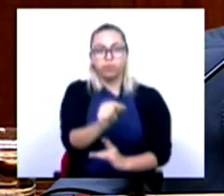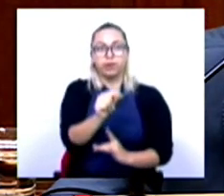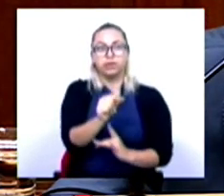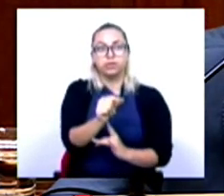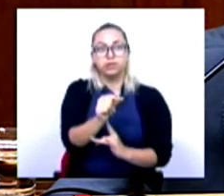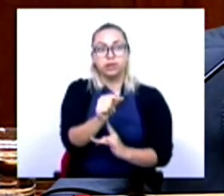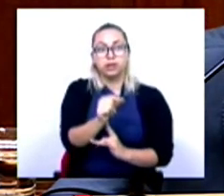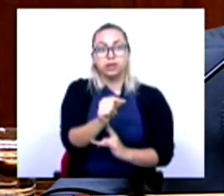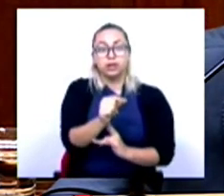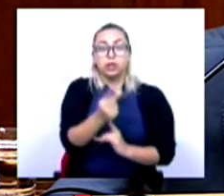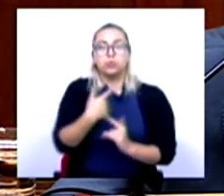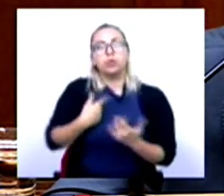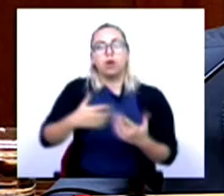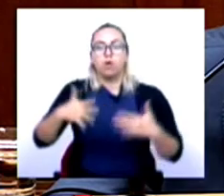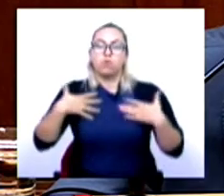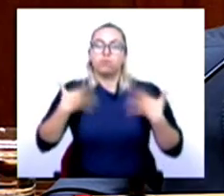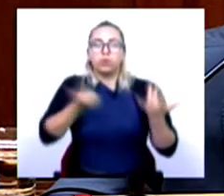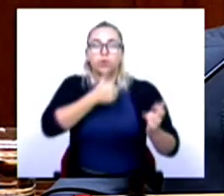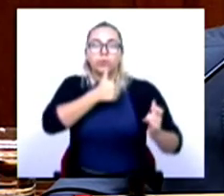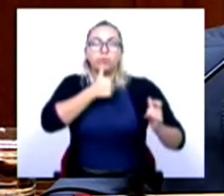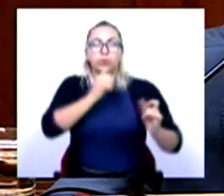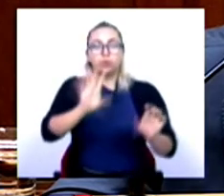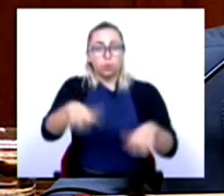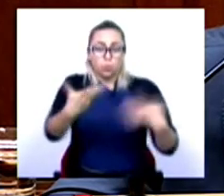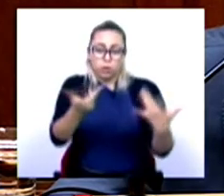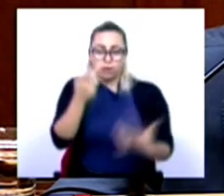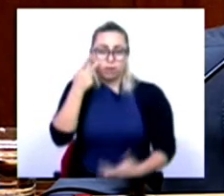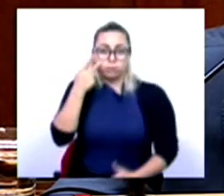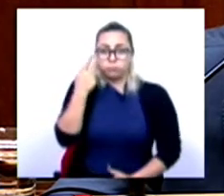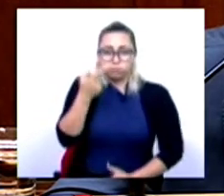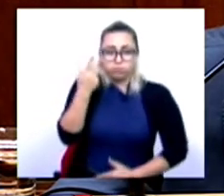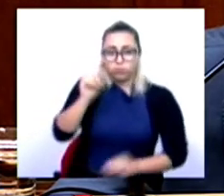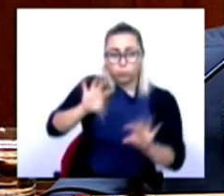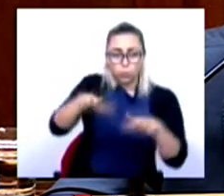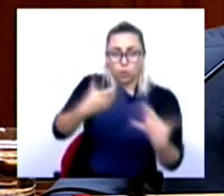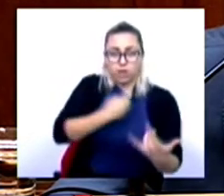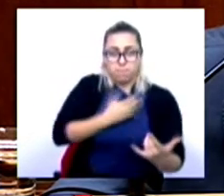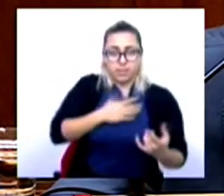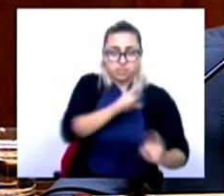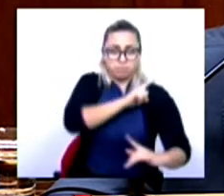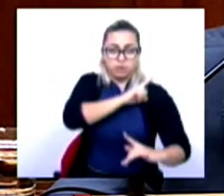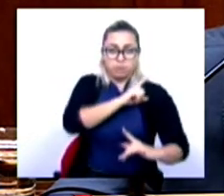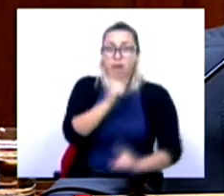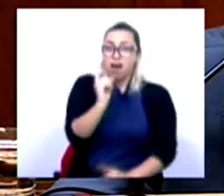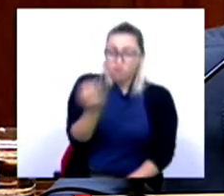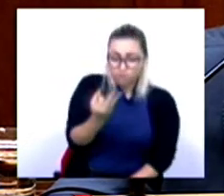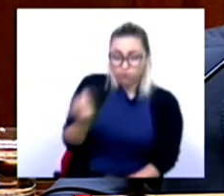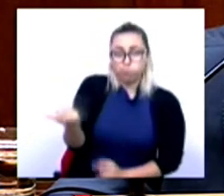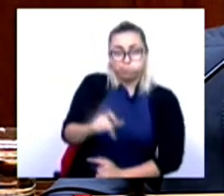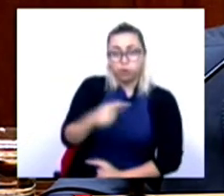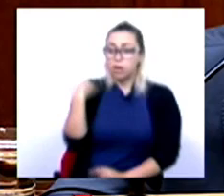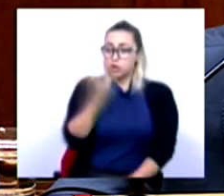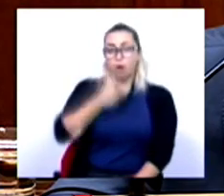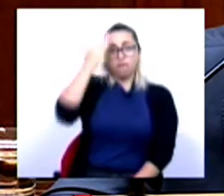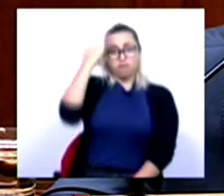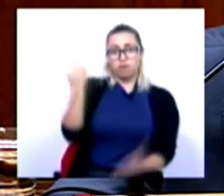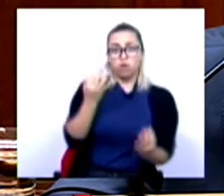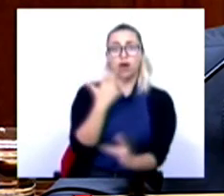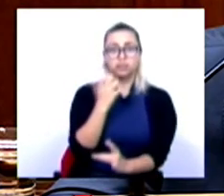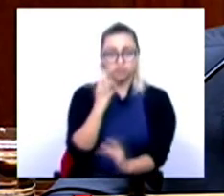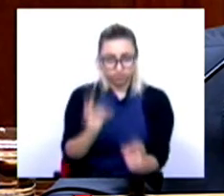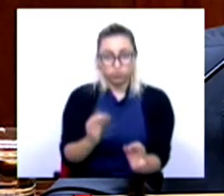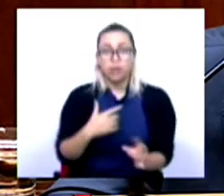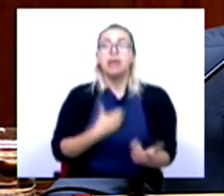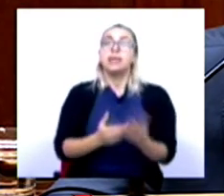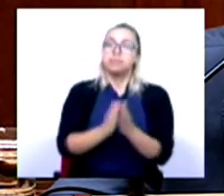abrigo das vicissitudes que acontecem, naturalmente, na vida de qualquer empresário privado. É isso que aconteceu, foi isso que fomos previdentes e é graça a isso que